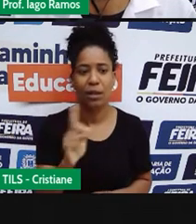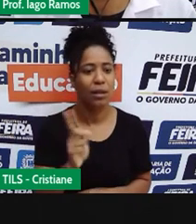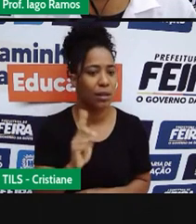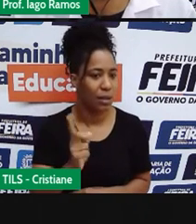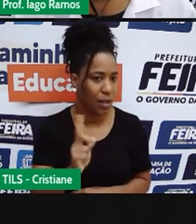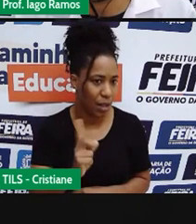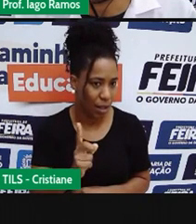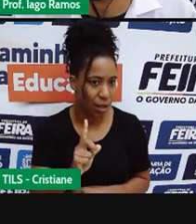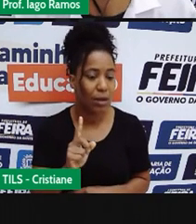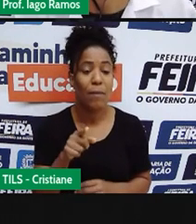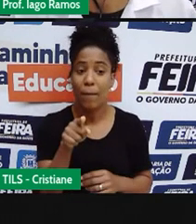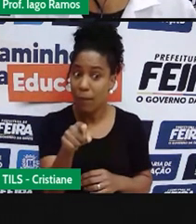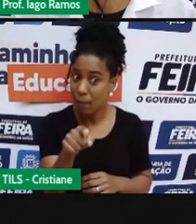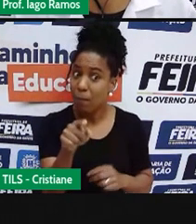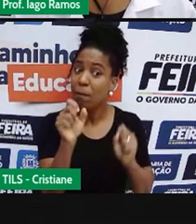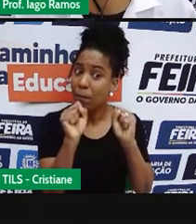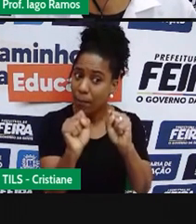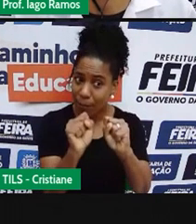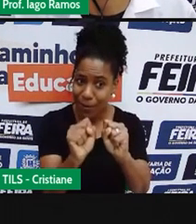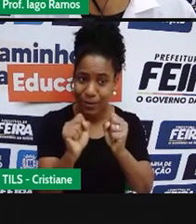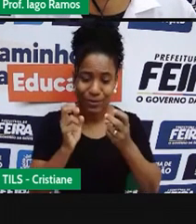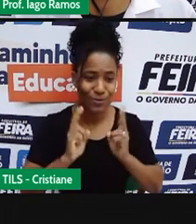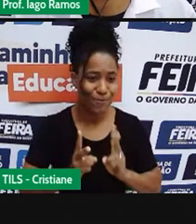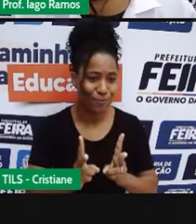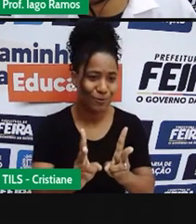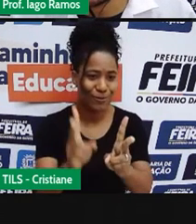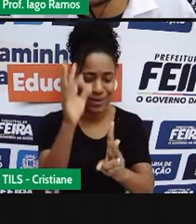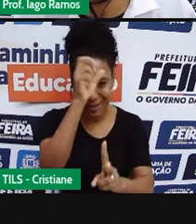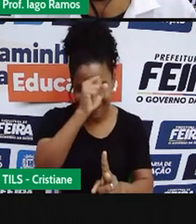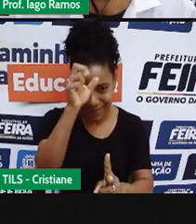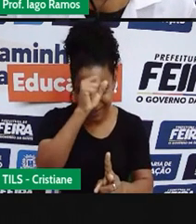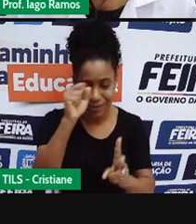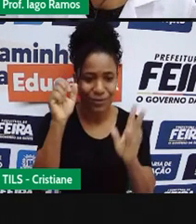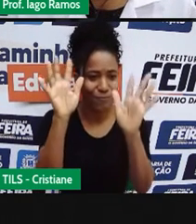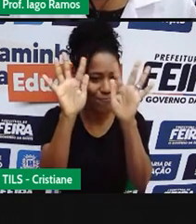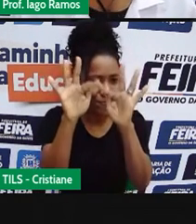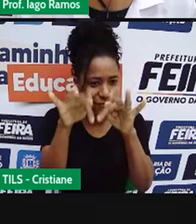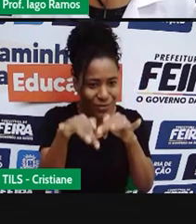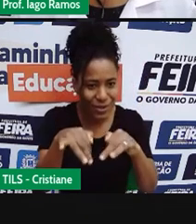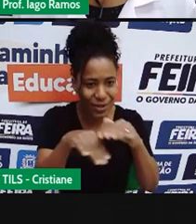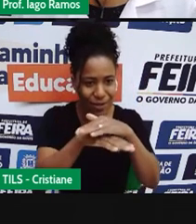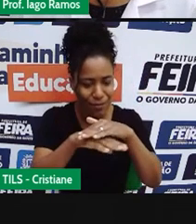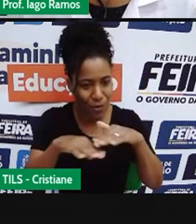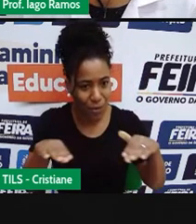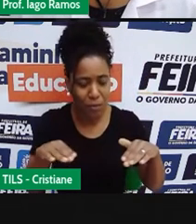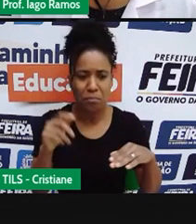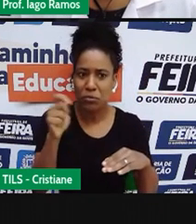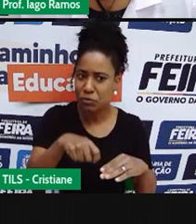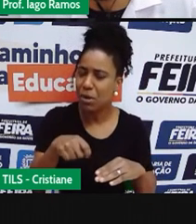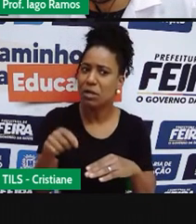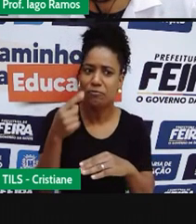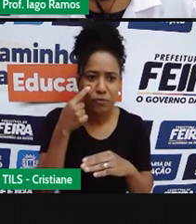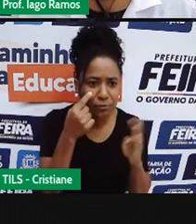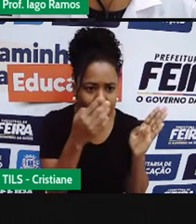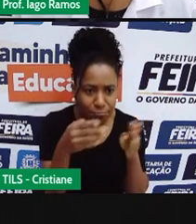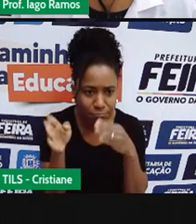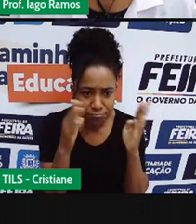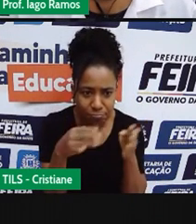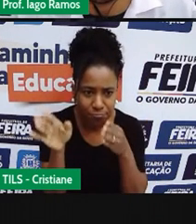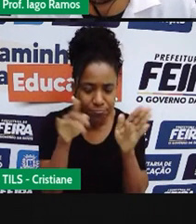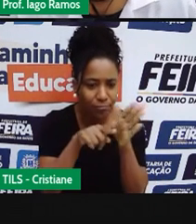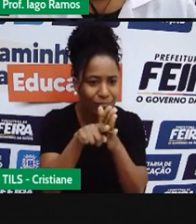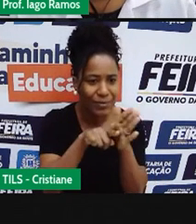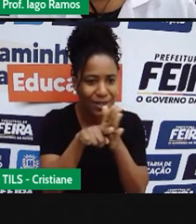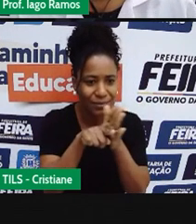continuar aprendendo depois que essa aula for encerrada, pesquisando situações, né,